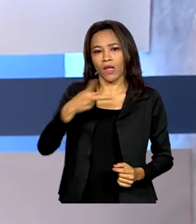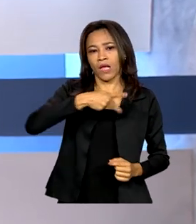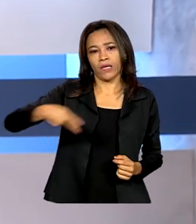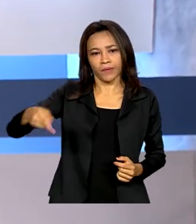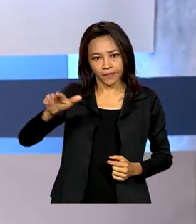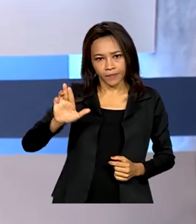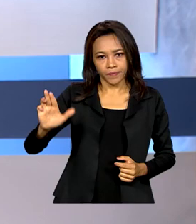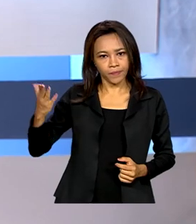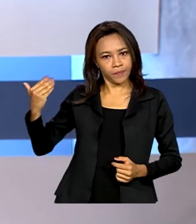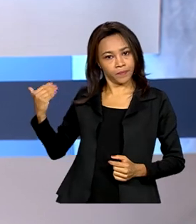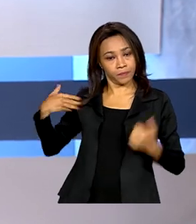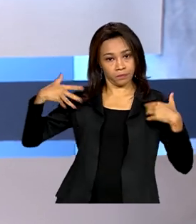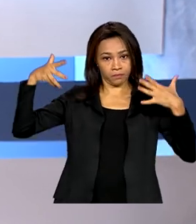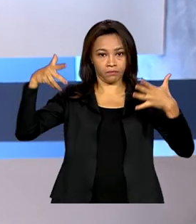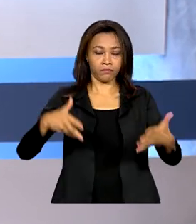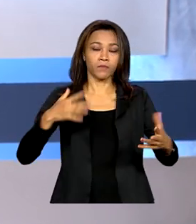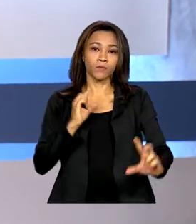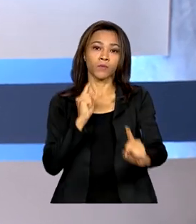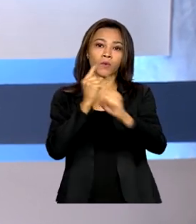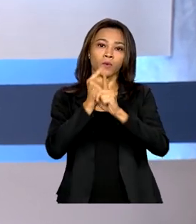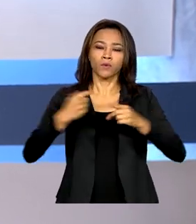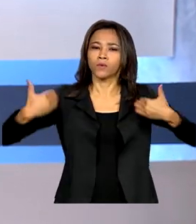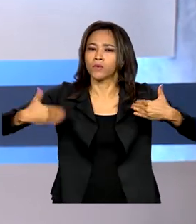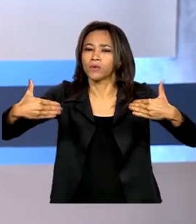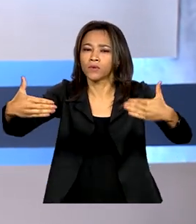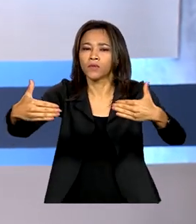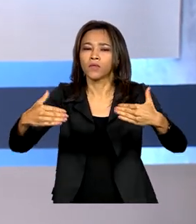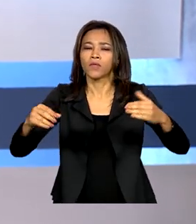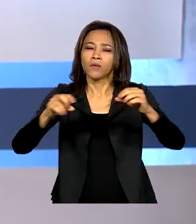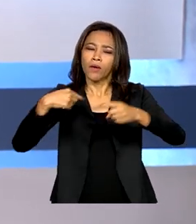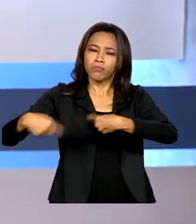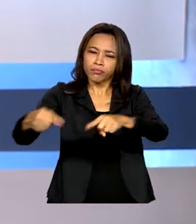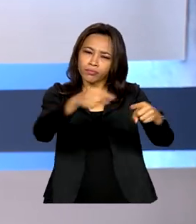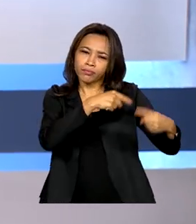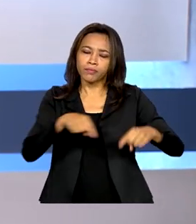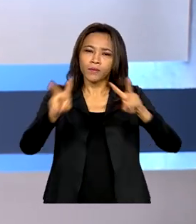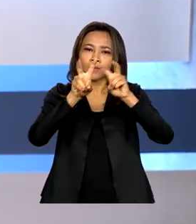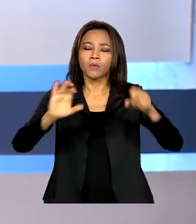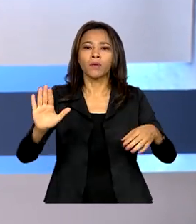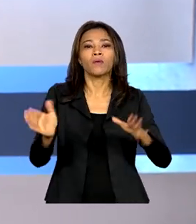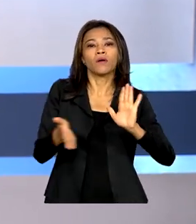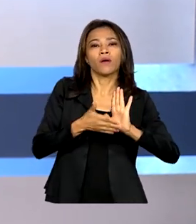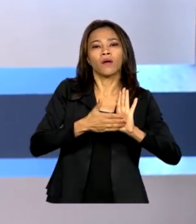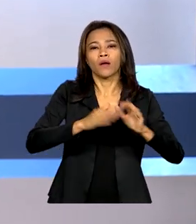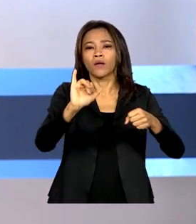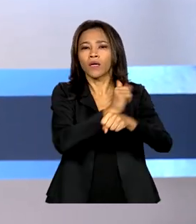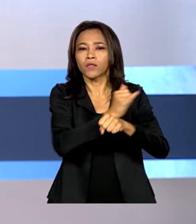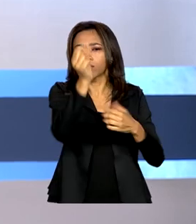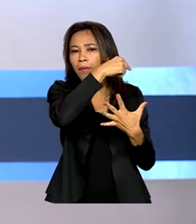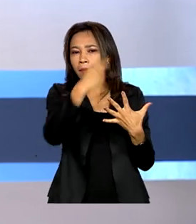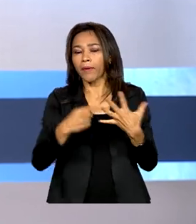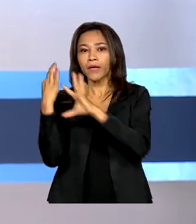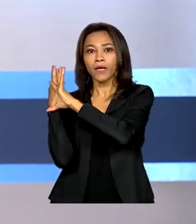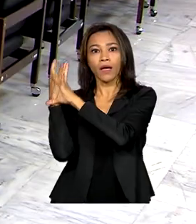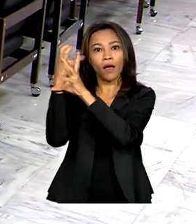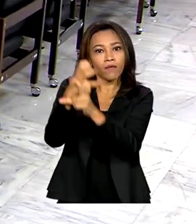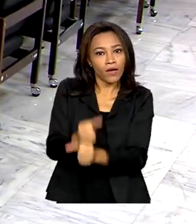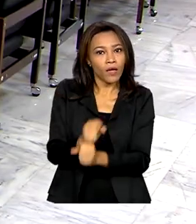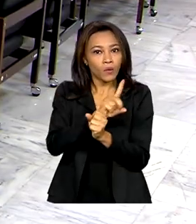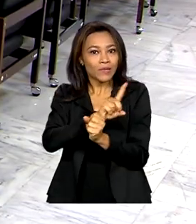participou de um encontro ministerial para discutir ações e preparar a reunião de balanço dos 100 dias de governo.